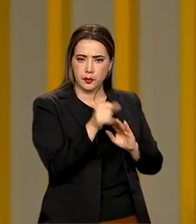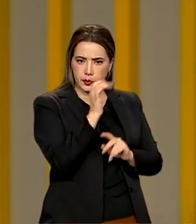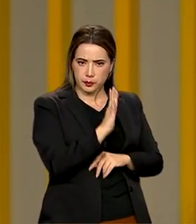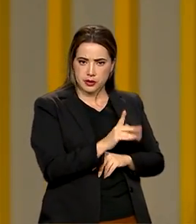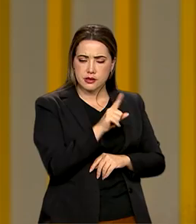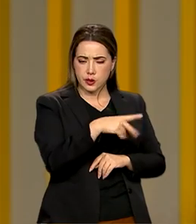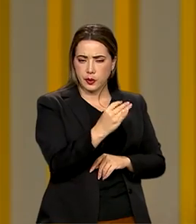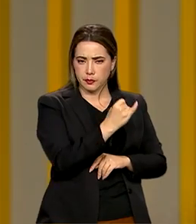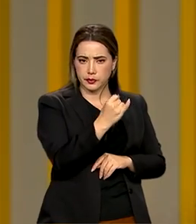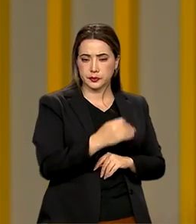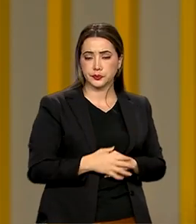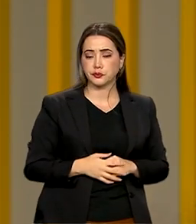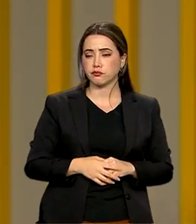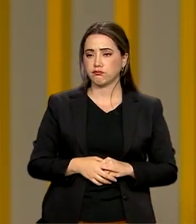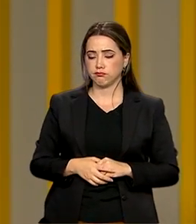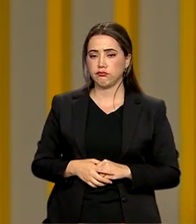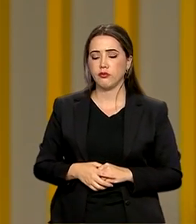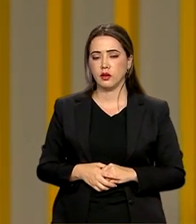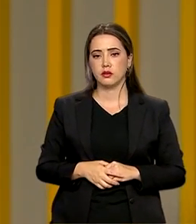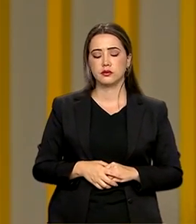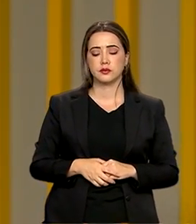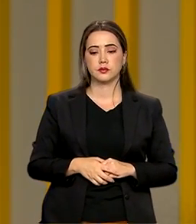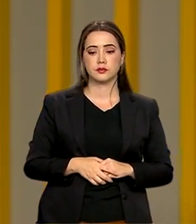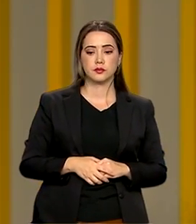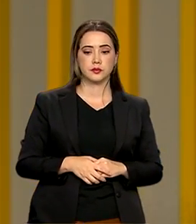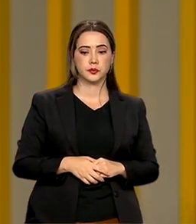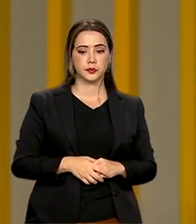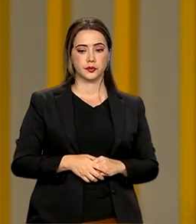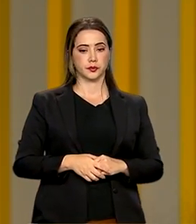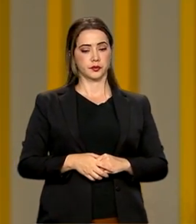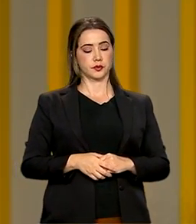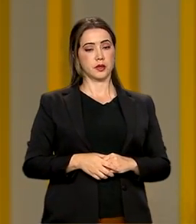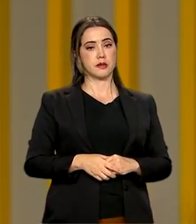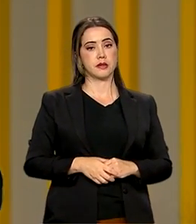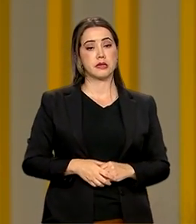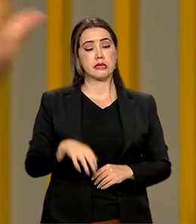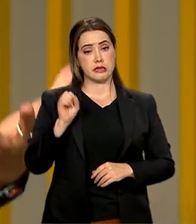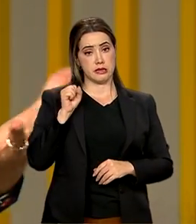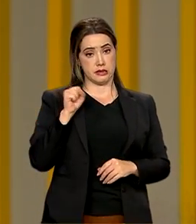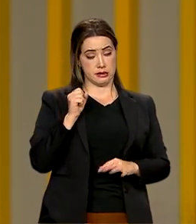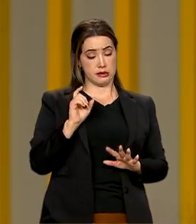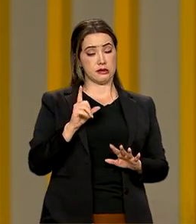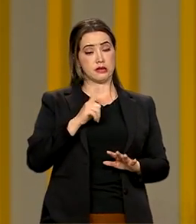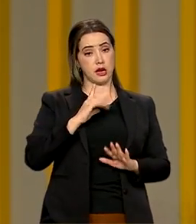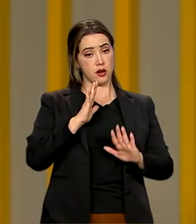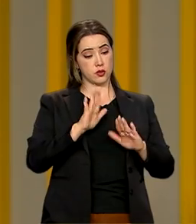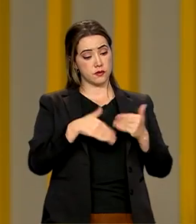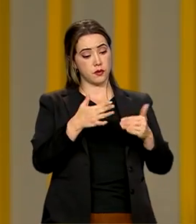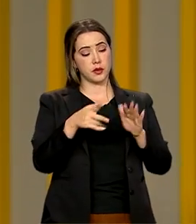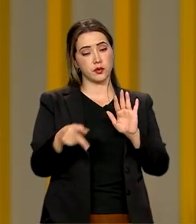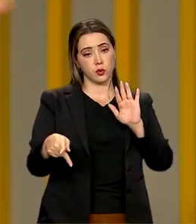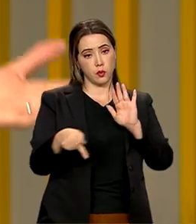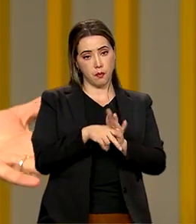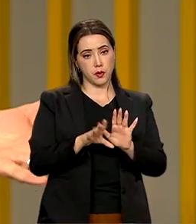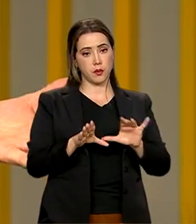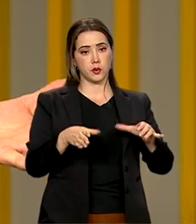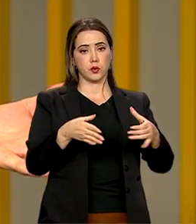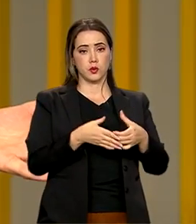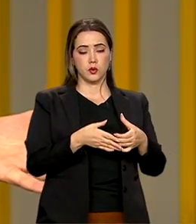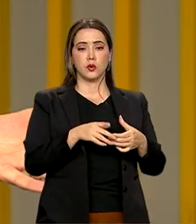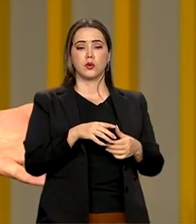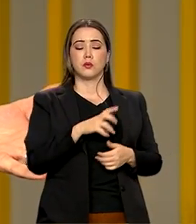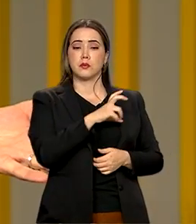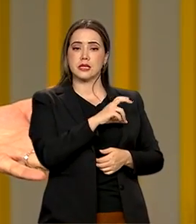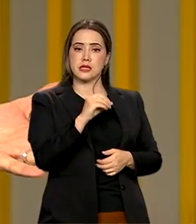do desenvolvimento da própria modalidade, que é um outro campo. Imagina, nós temos aí 50% da